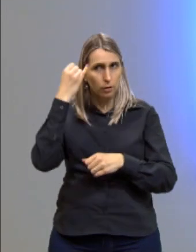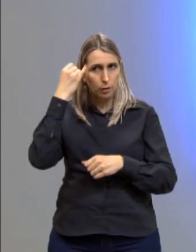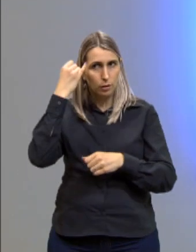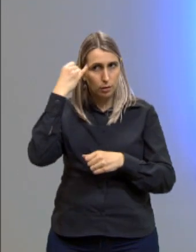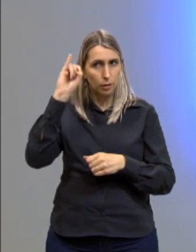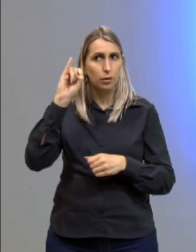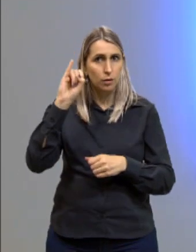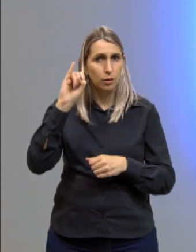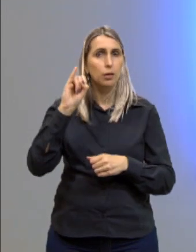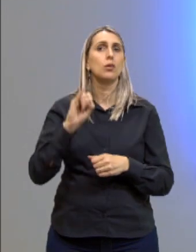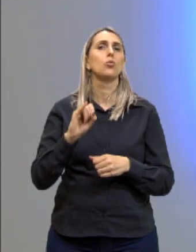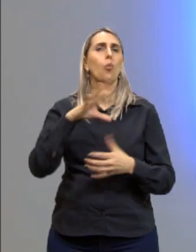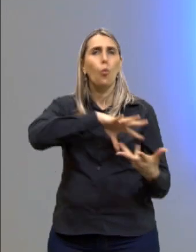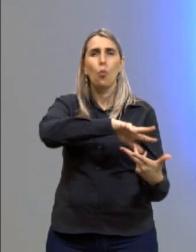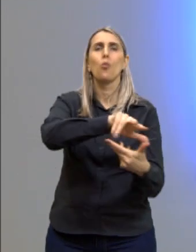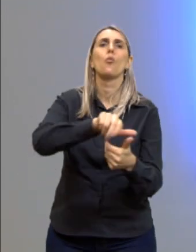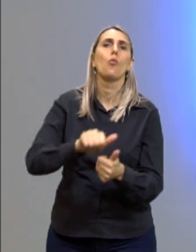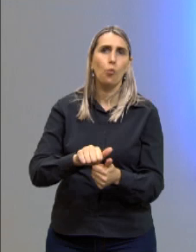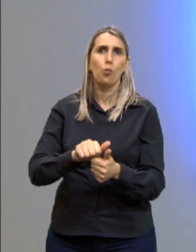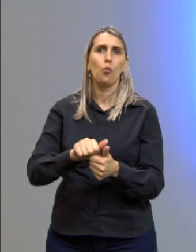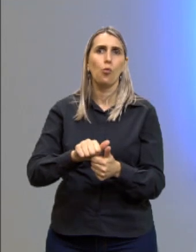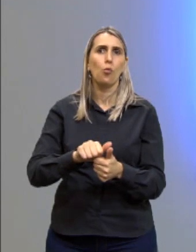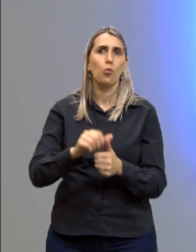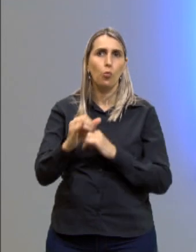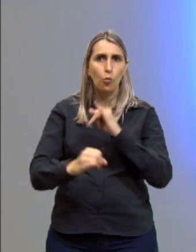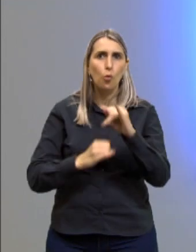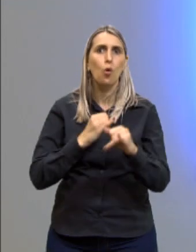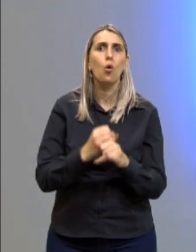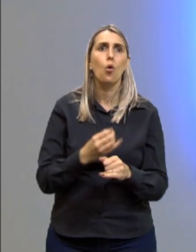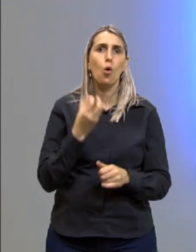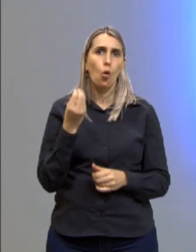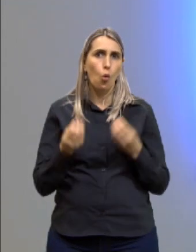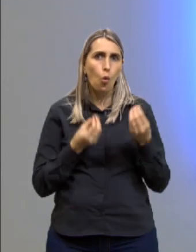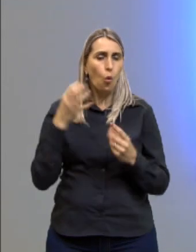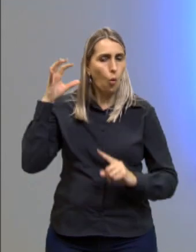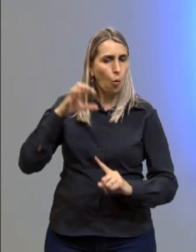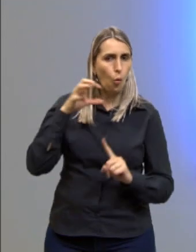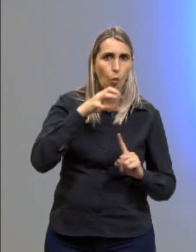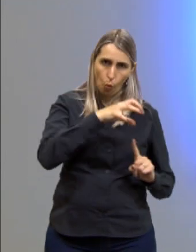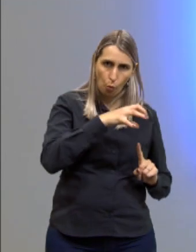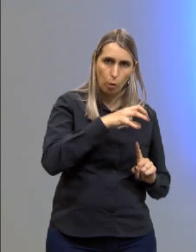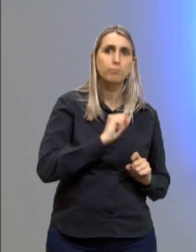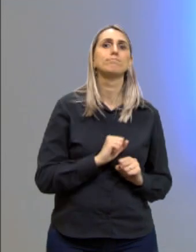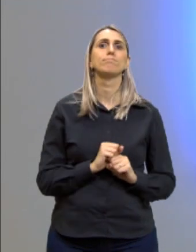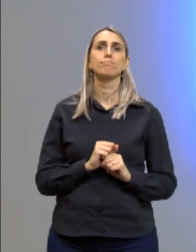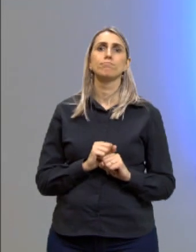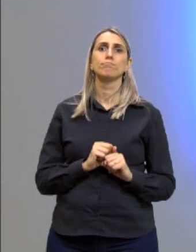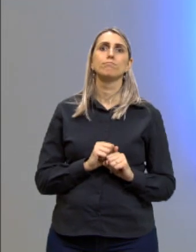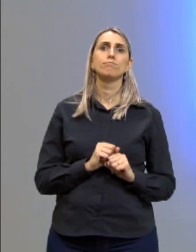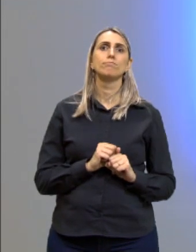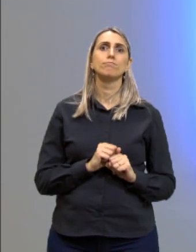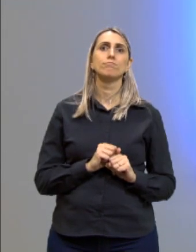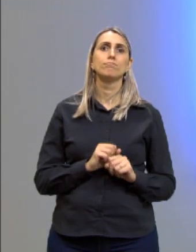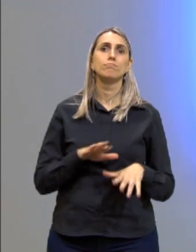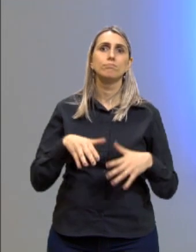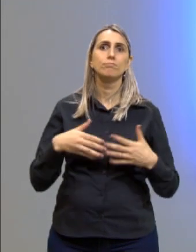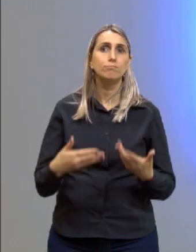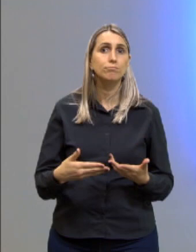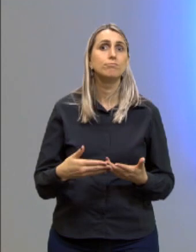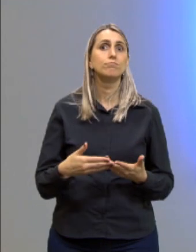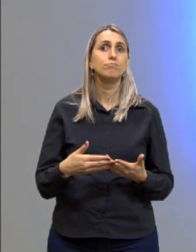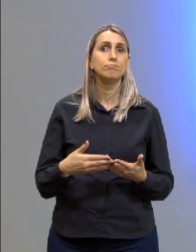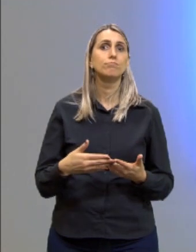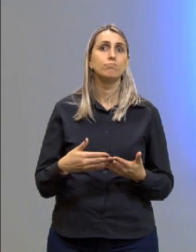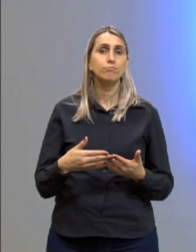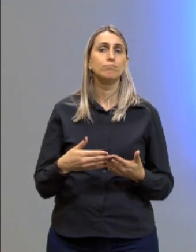do mundo virtual como influenciador ao constatar